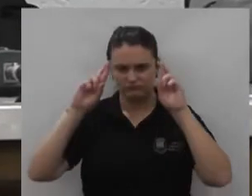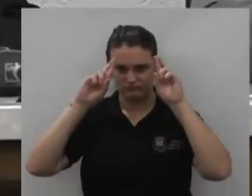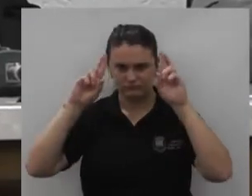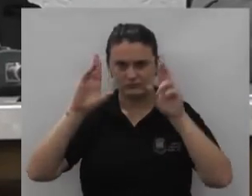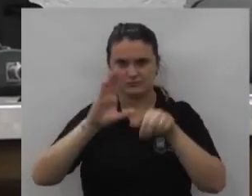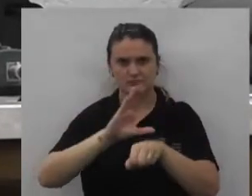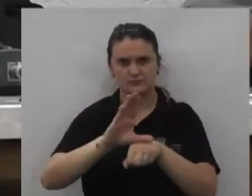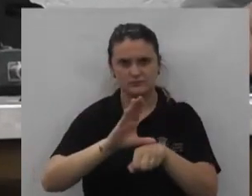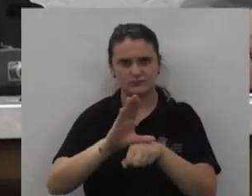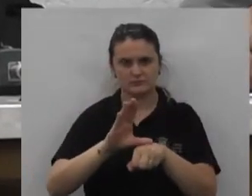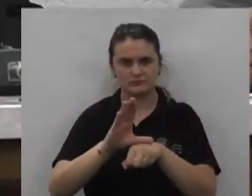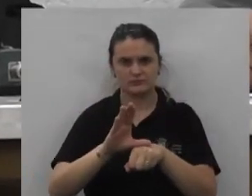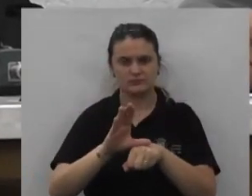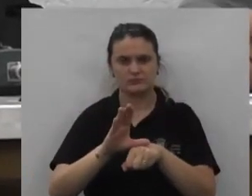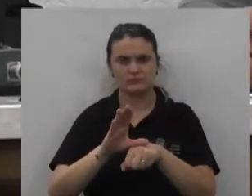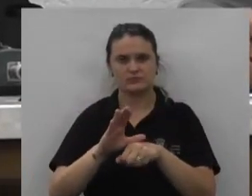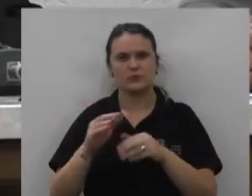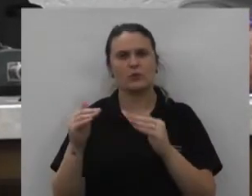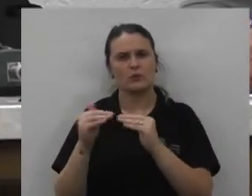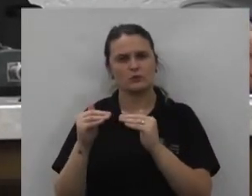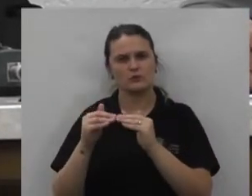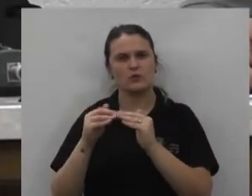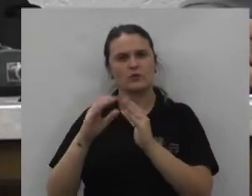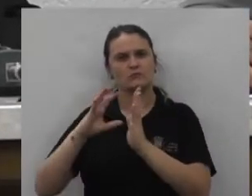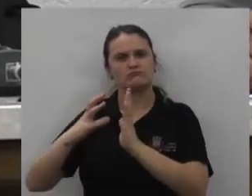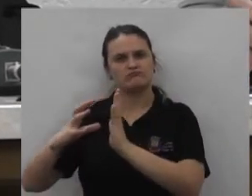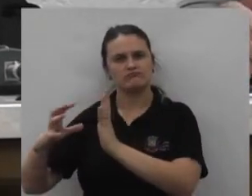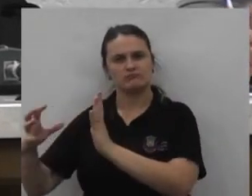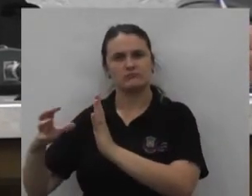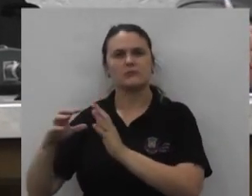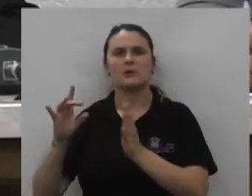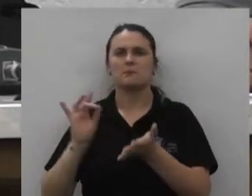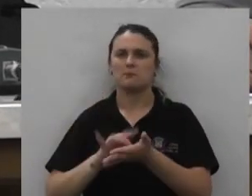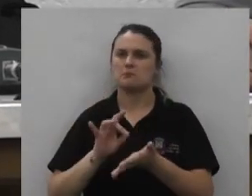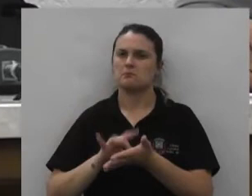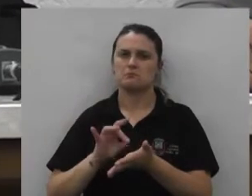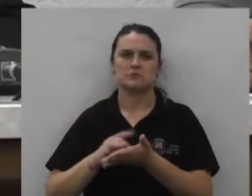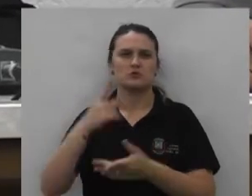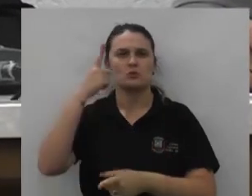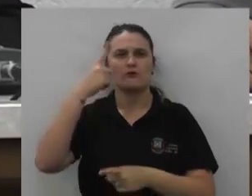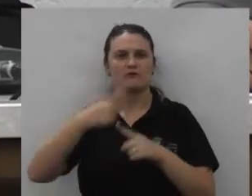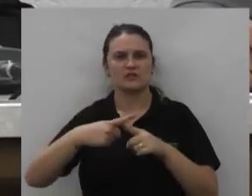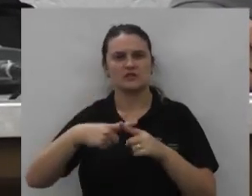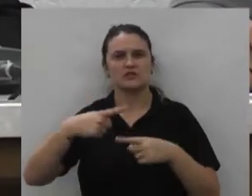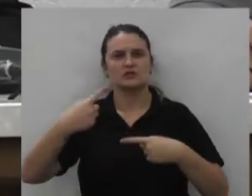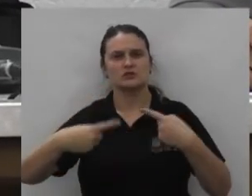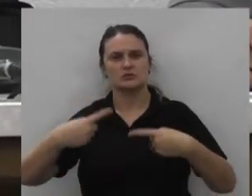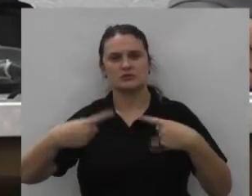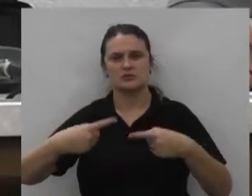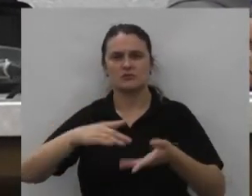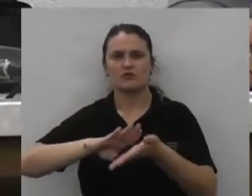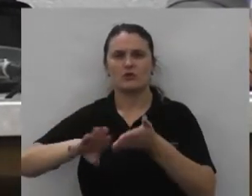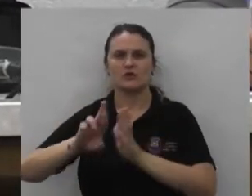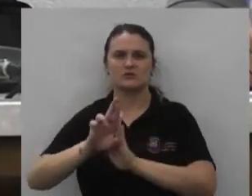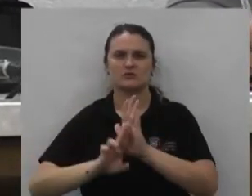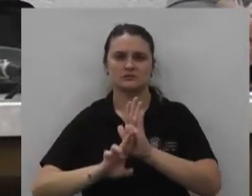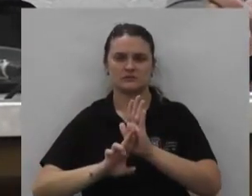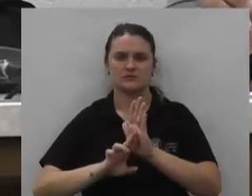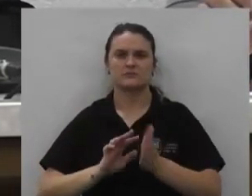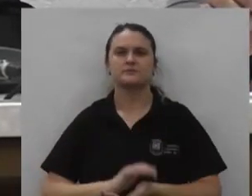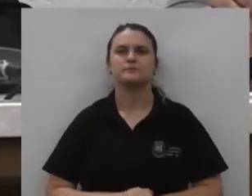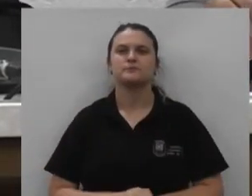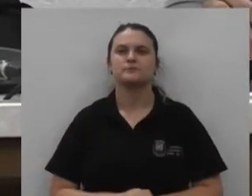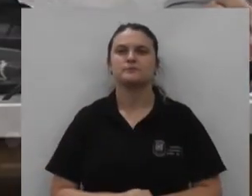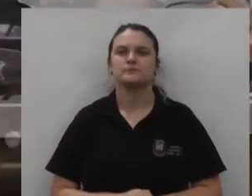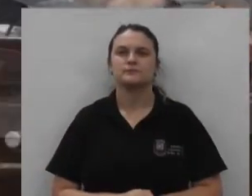constitucional considerando o acordo de lideranças o mesmo segue apreciado em turno único com dispensa da redação final